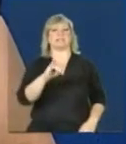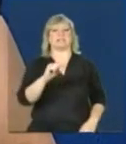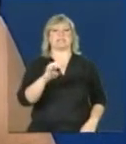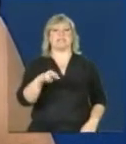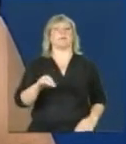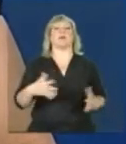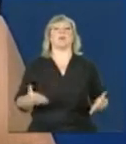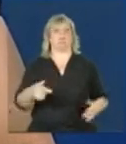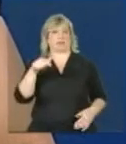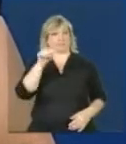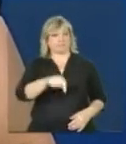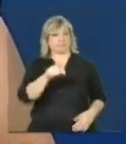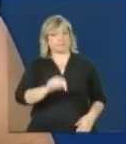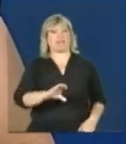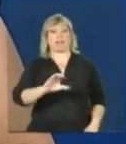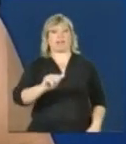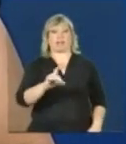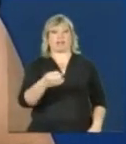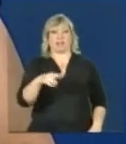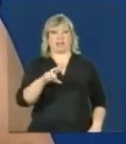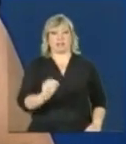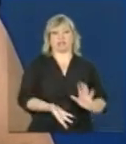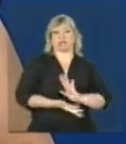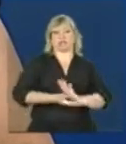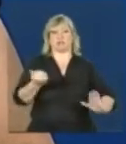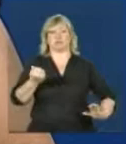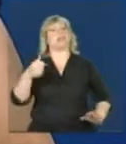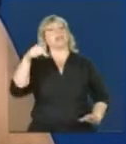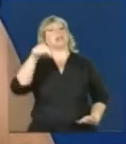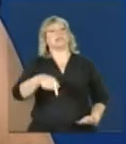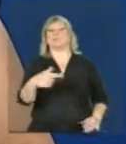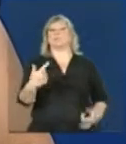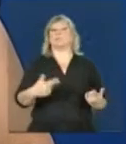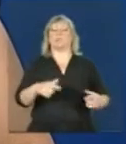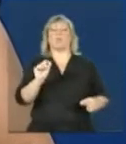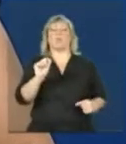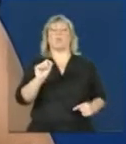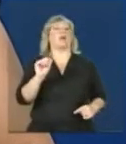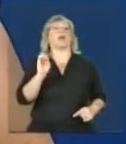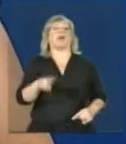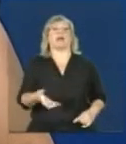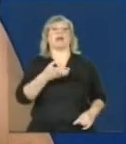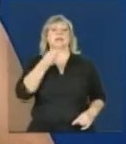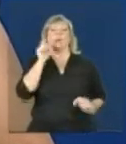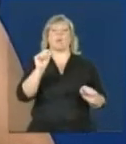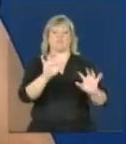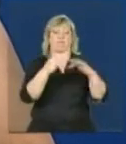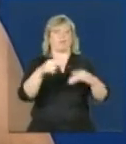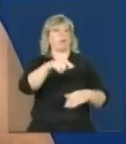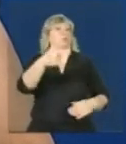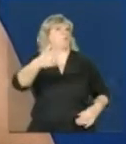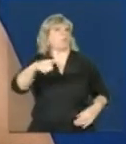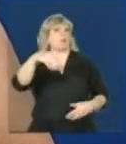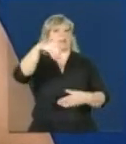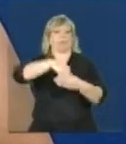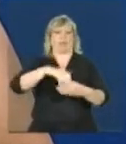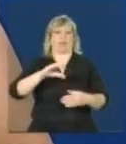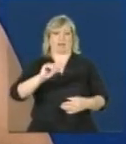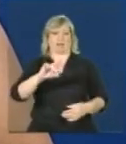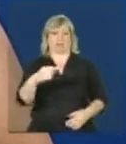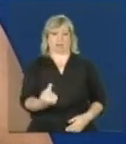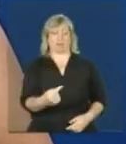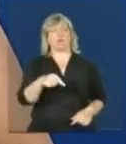cadastro de uma família que não existe mais no cadastro único. Então, ele fica ali disponível apenas para